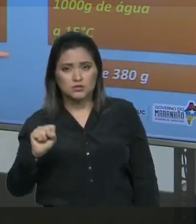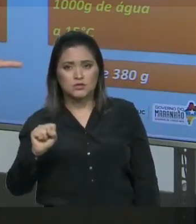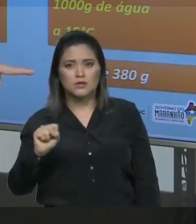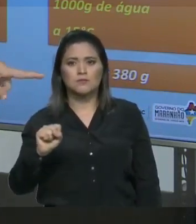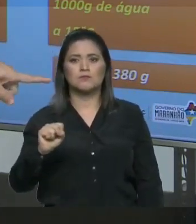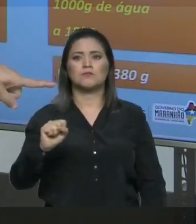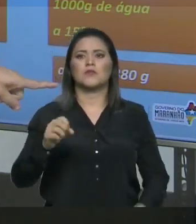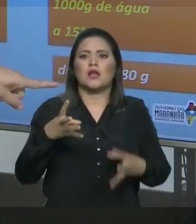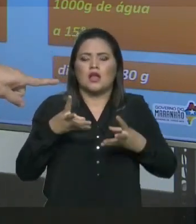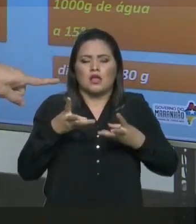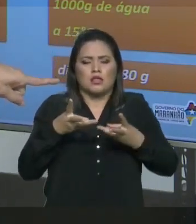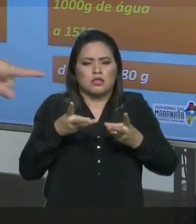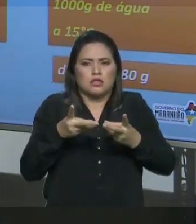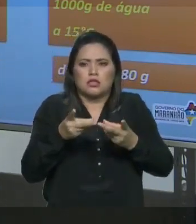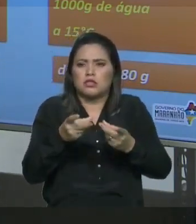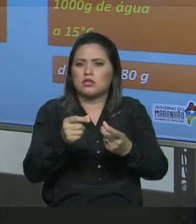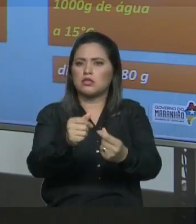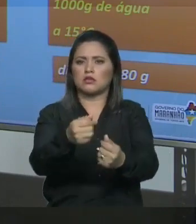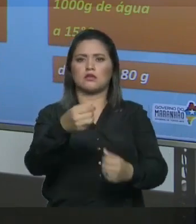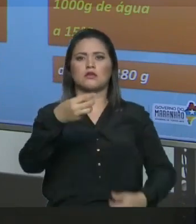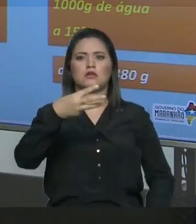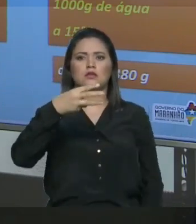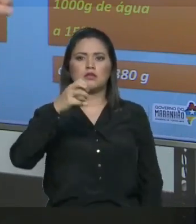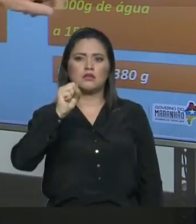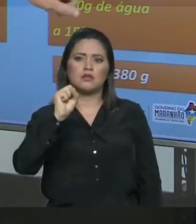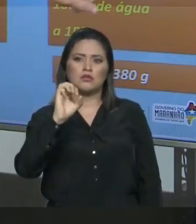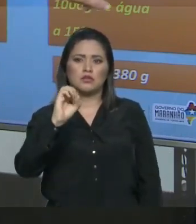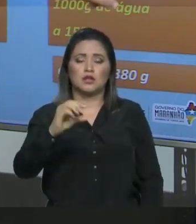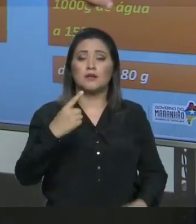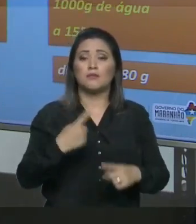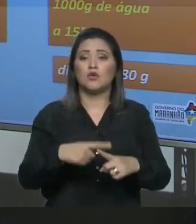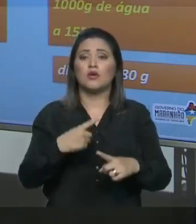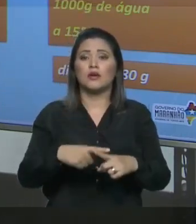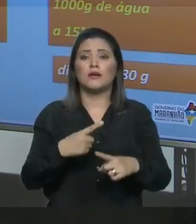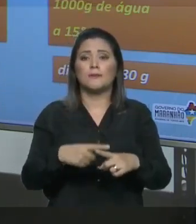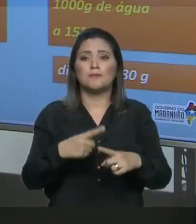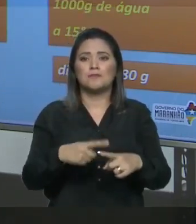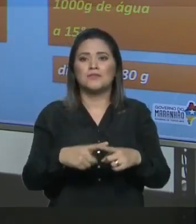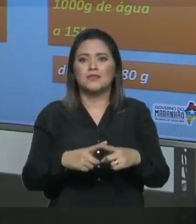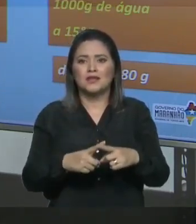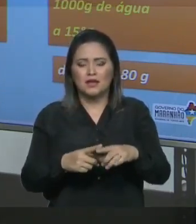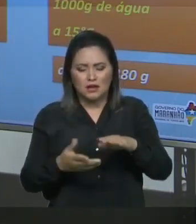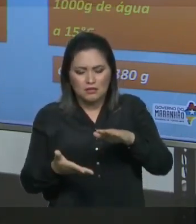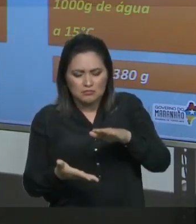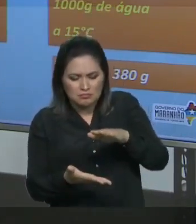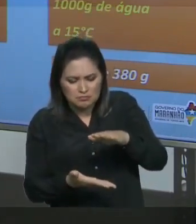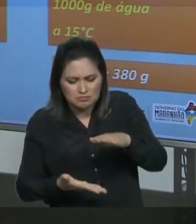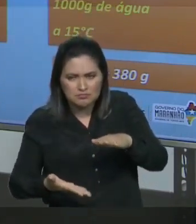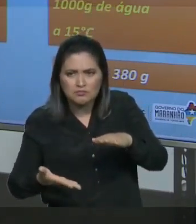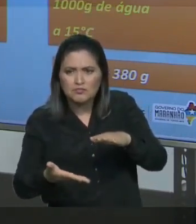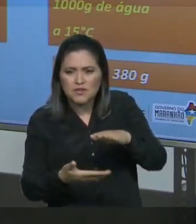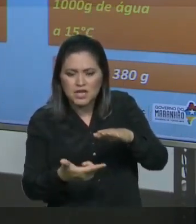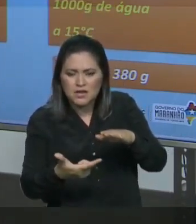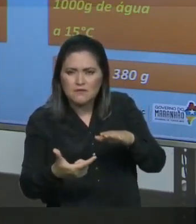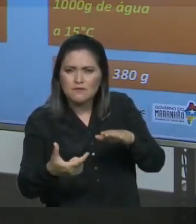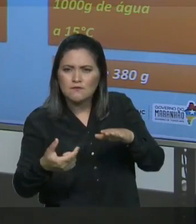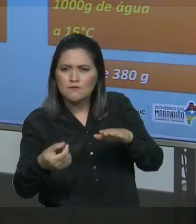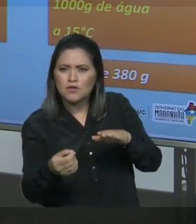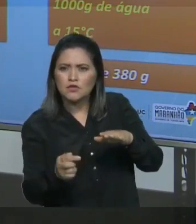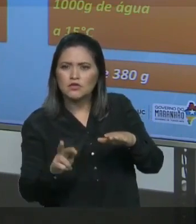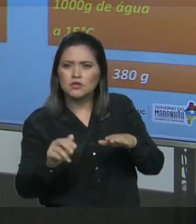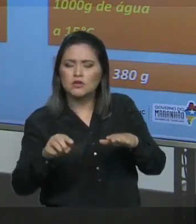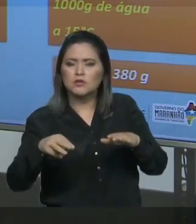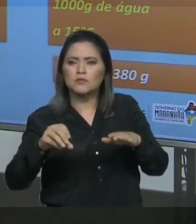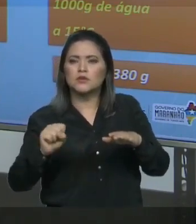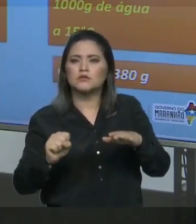consegui dissolver apenas 380, porque eu percebi que houve formação de 20 gramas No corpo, no fundo